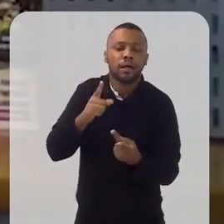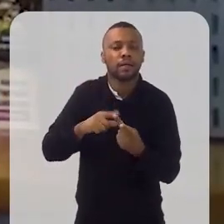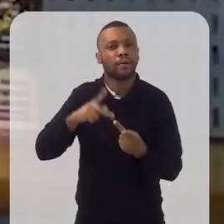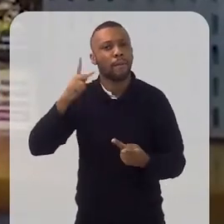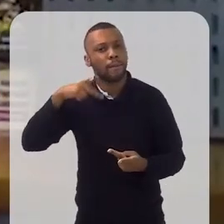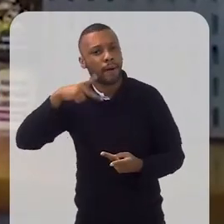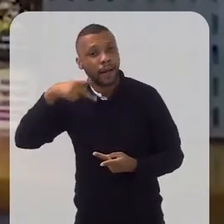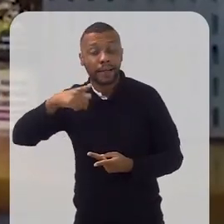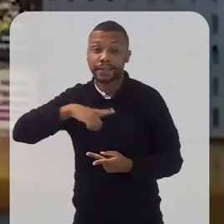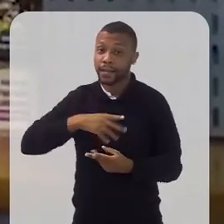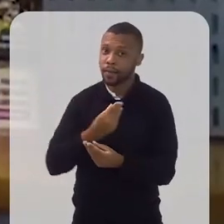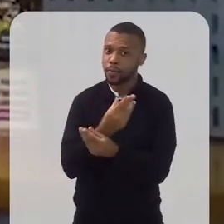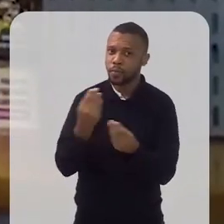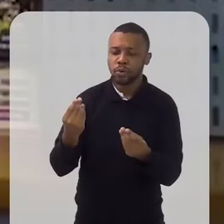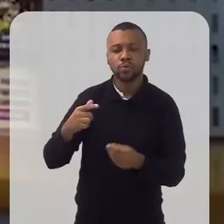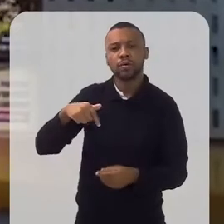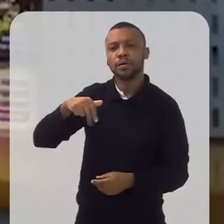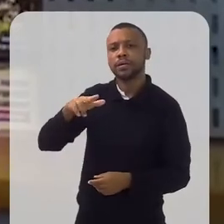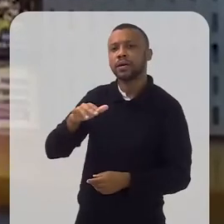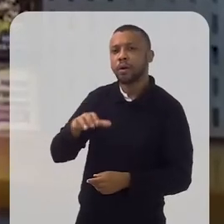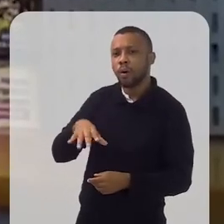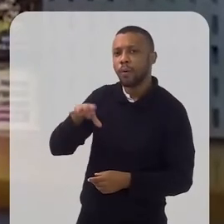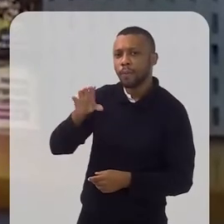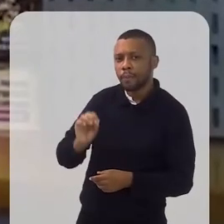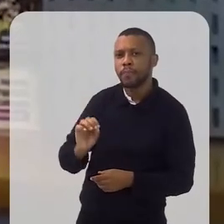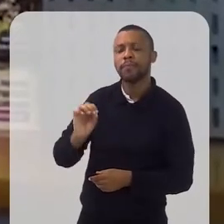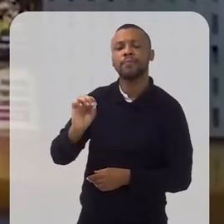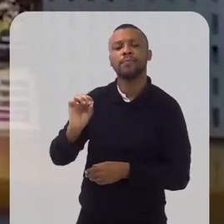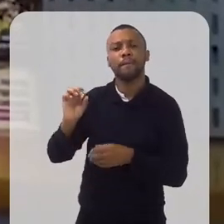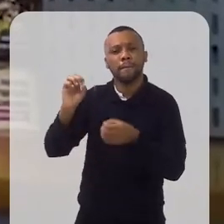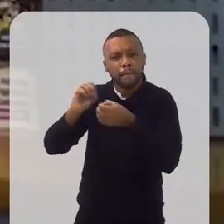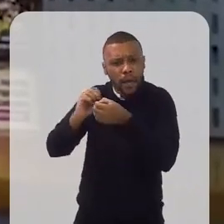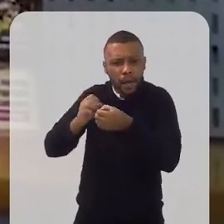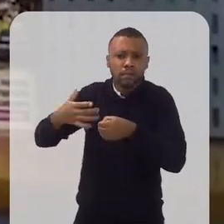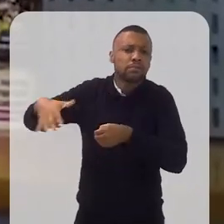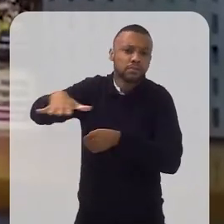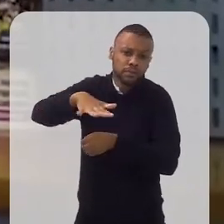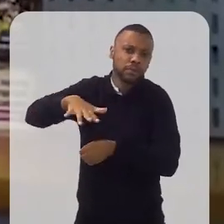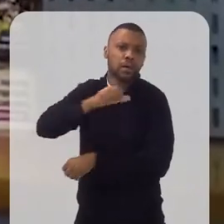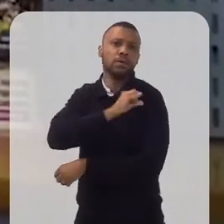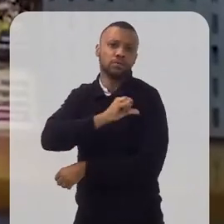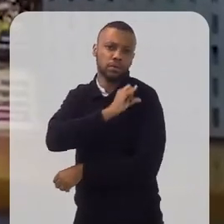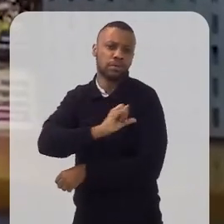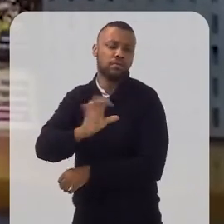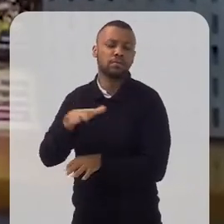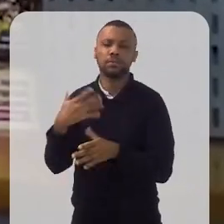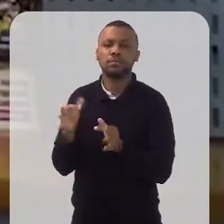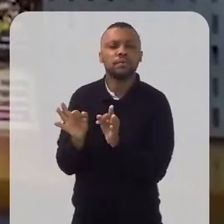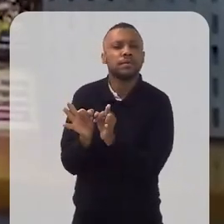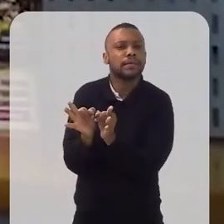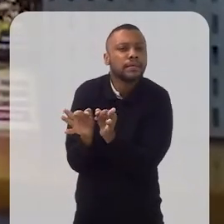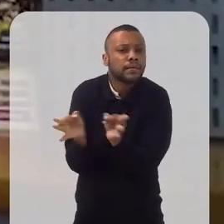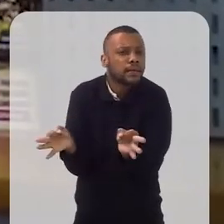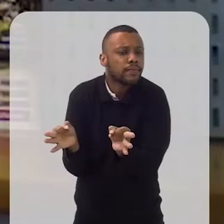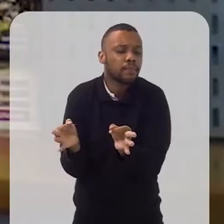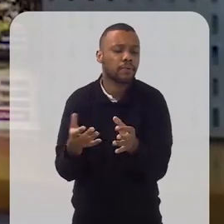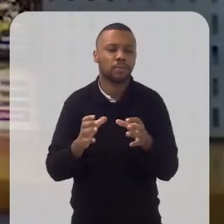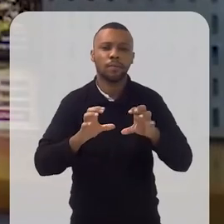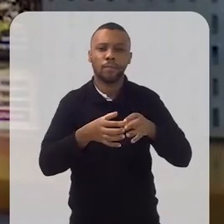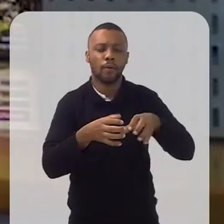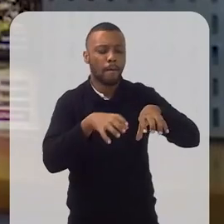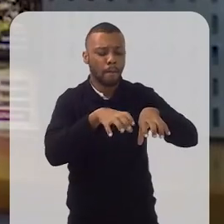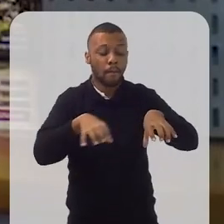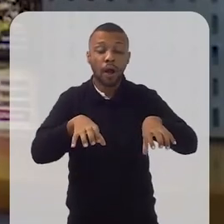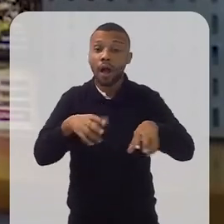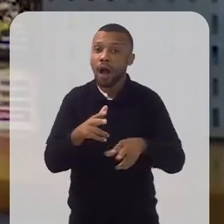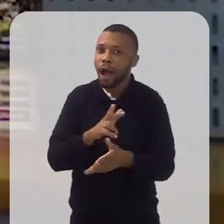existem ainda muitos quilombos remanescentes aqui no nosso estado, na nossa região. E aí são quilombos muito simples,